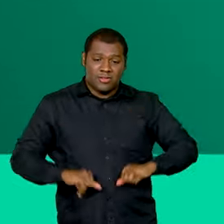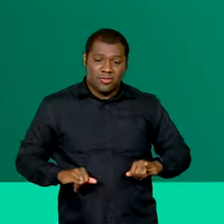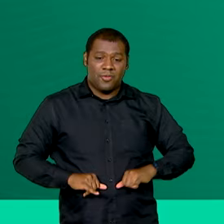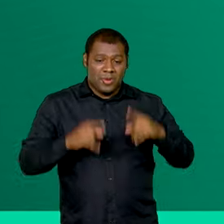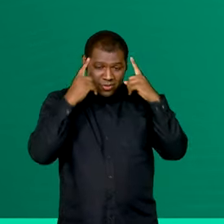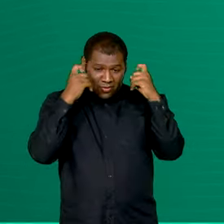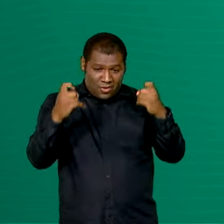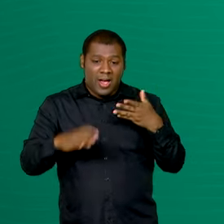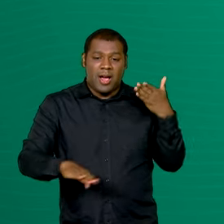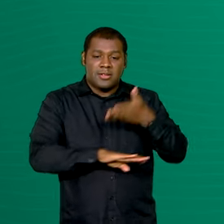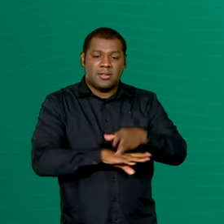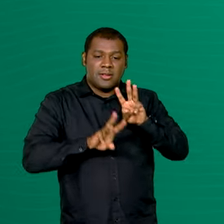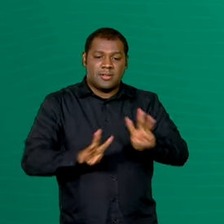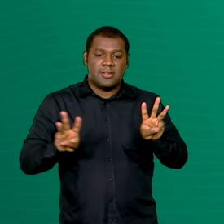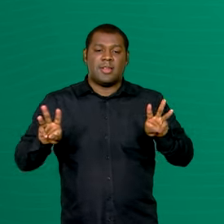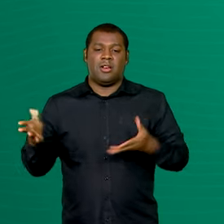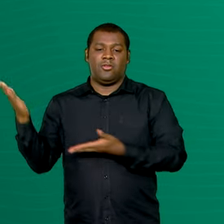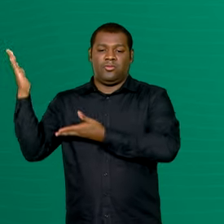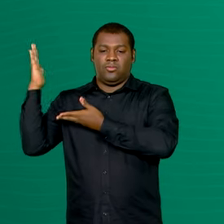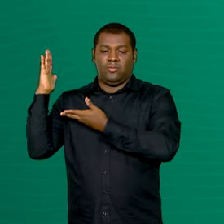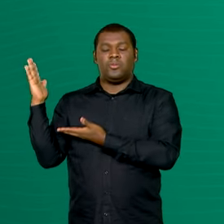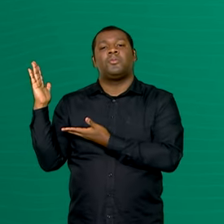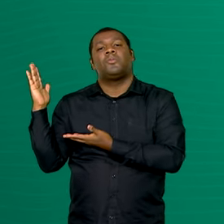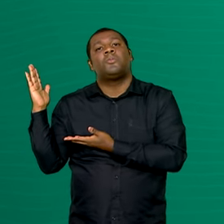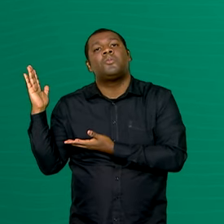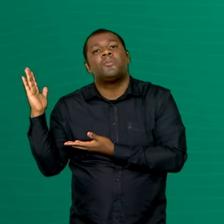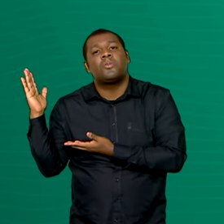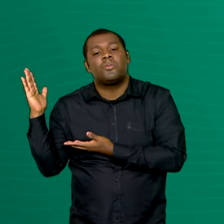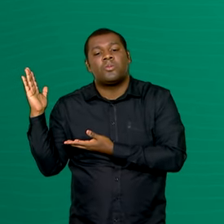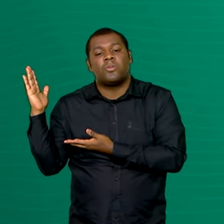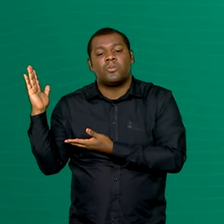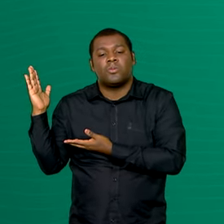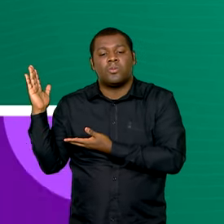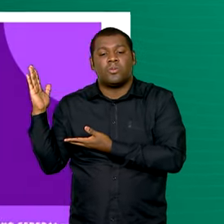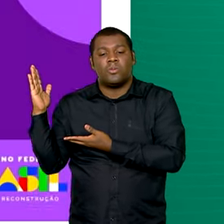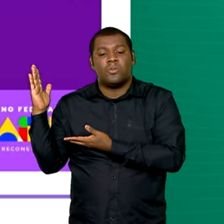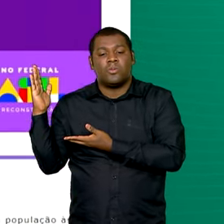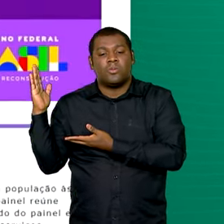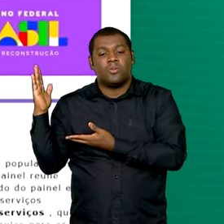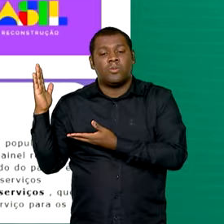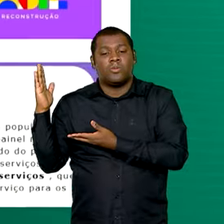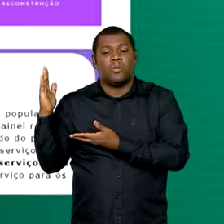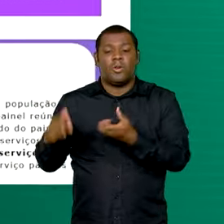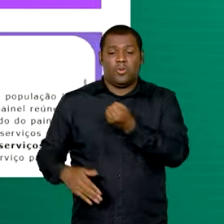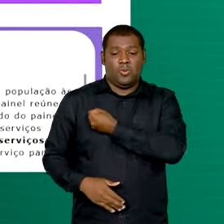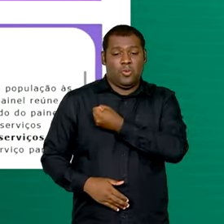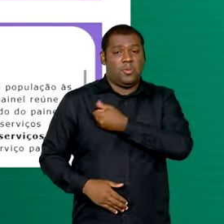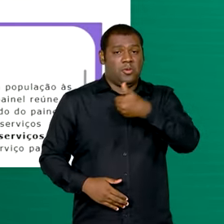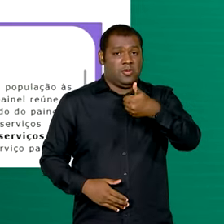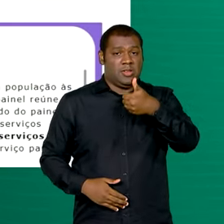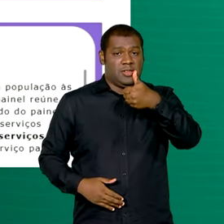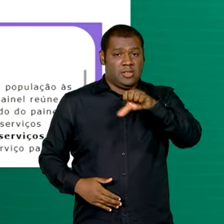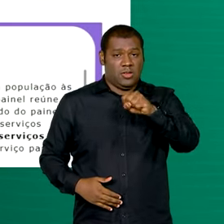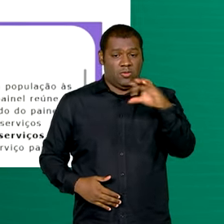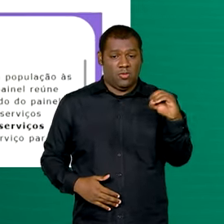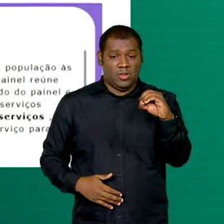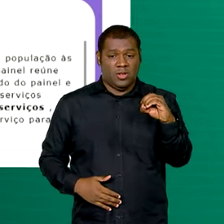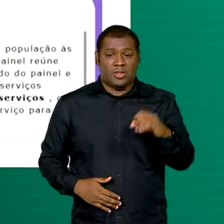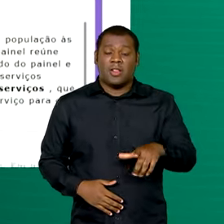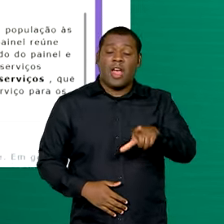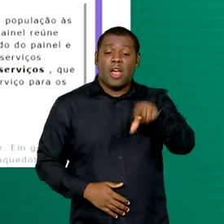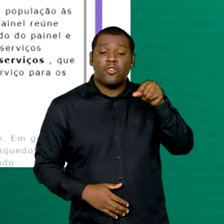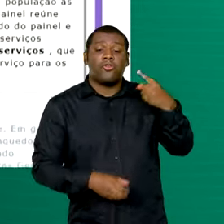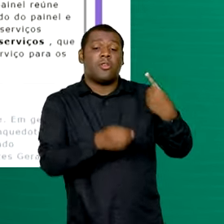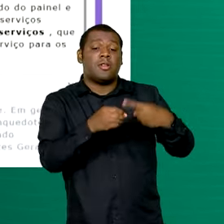acessar o site www.gov.br barra mulheres barra Ligue 180 e escolher a cidade